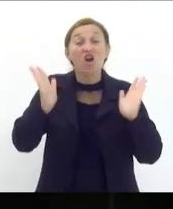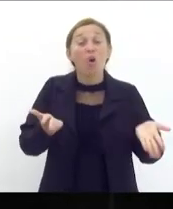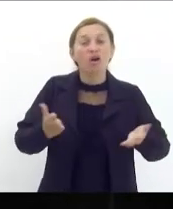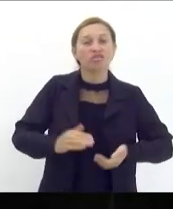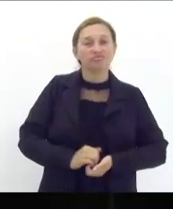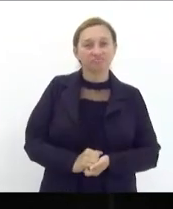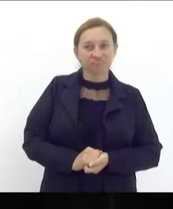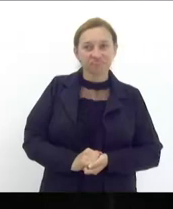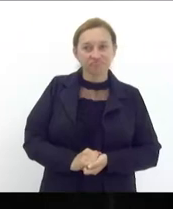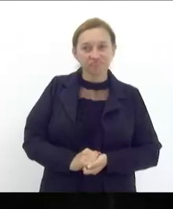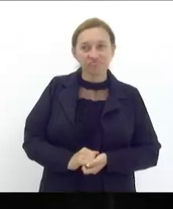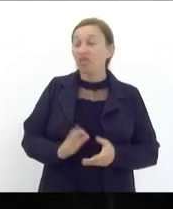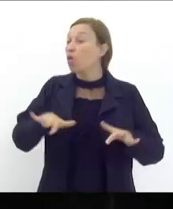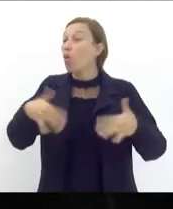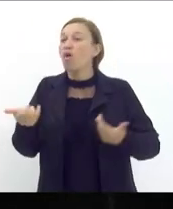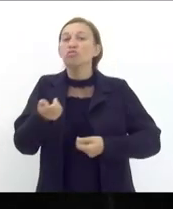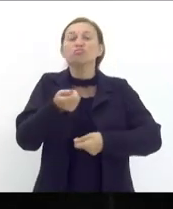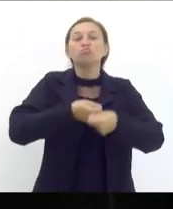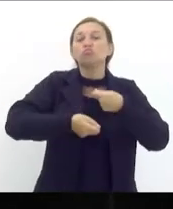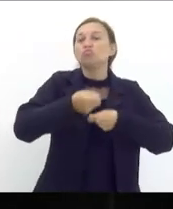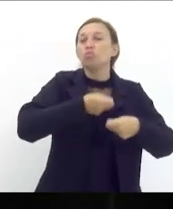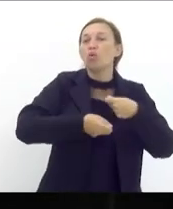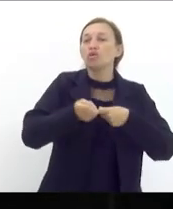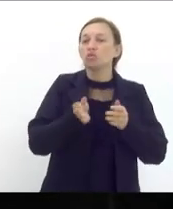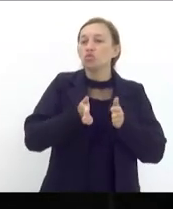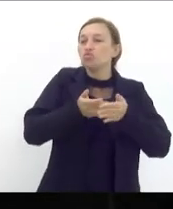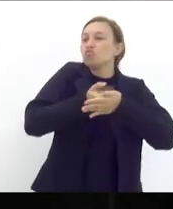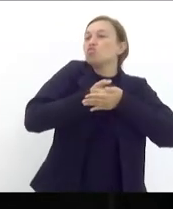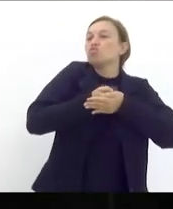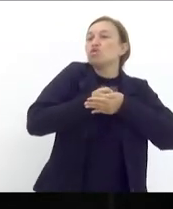quais são os negócios que estão por trás disso